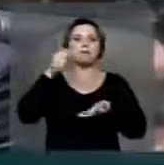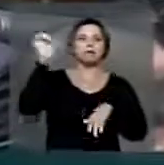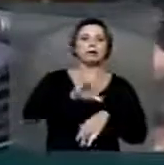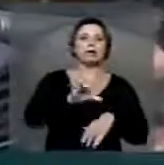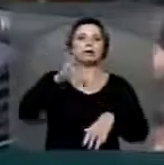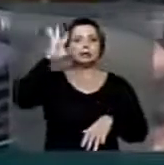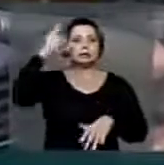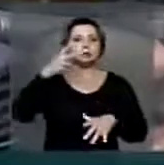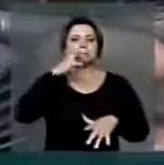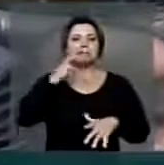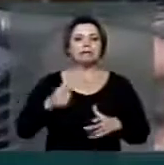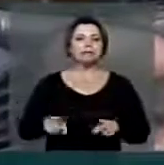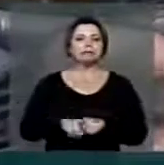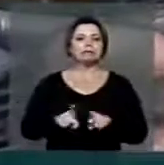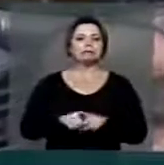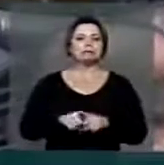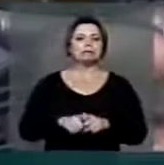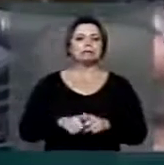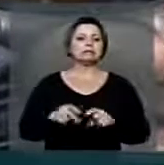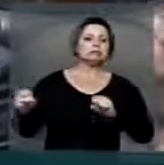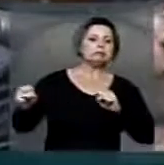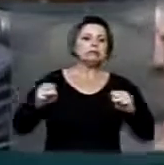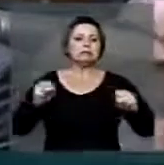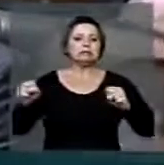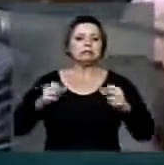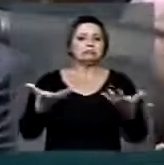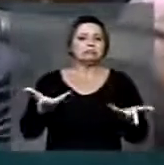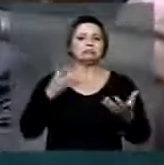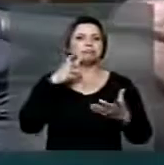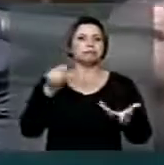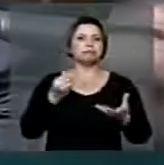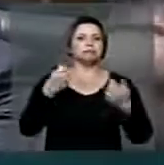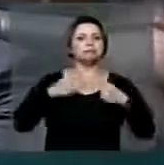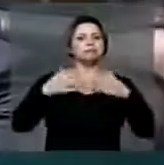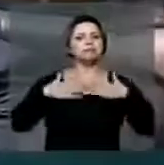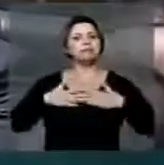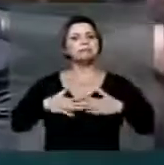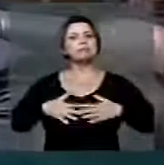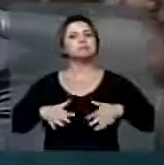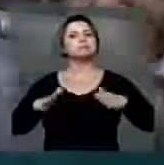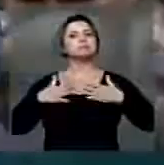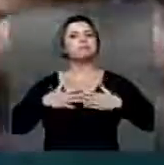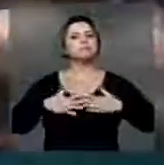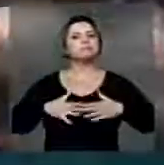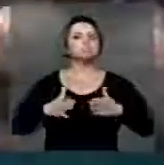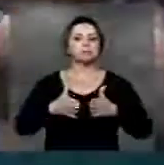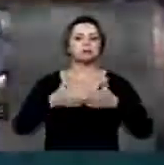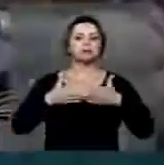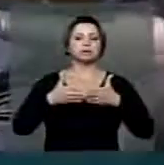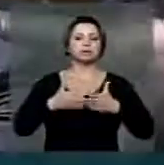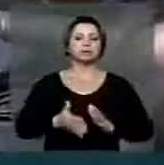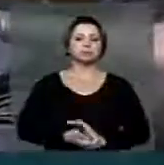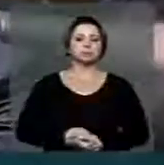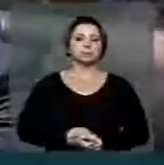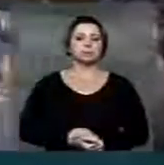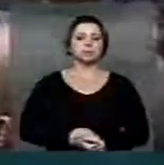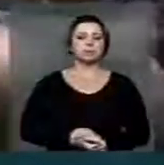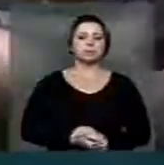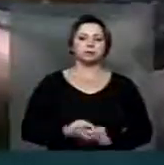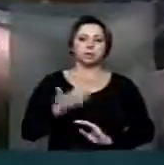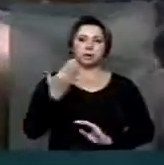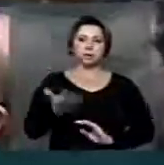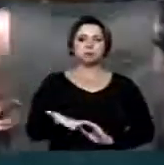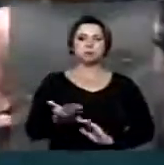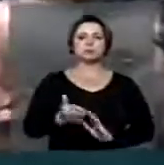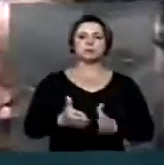ser resolvido de uma forma pacífica. Então é esse o apelo que eu